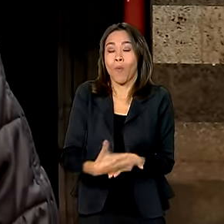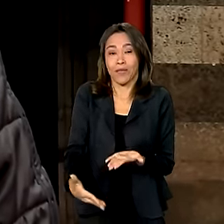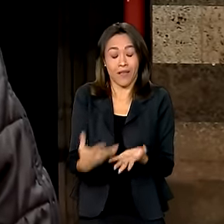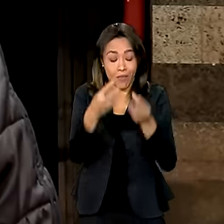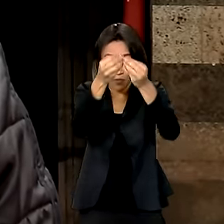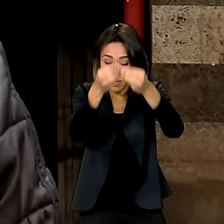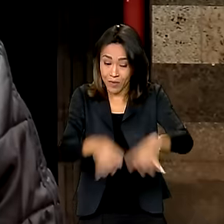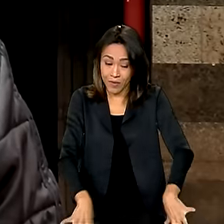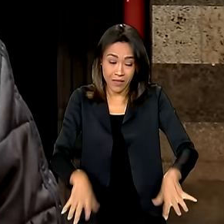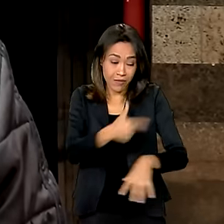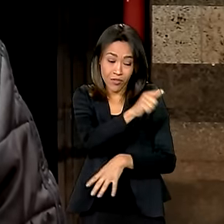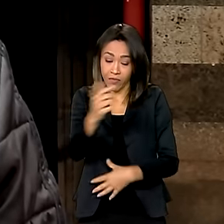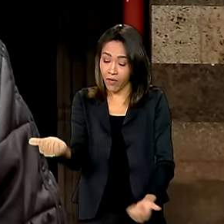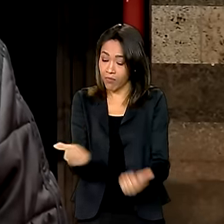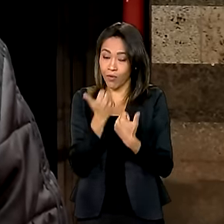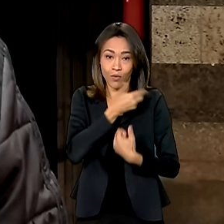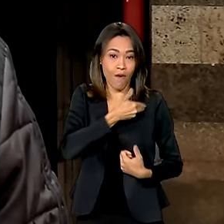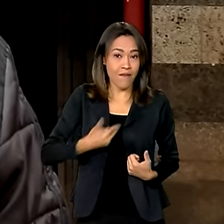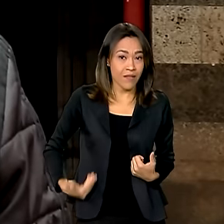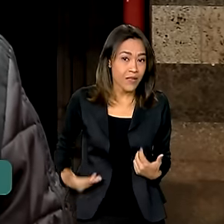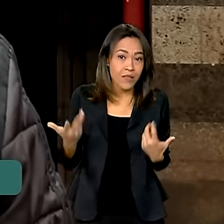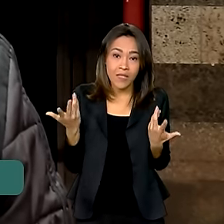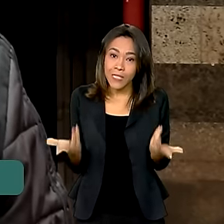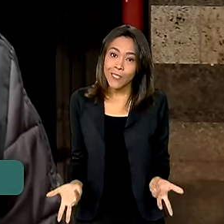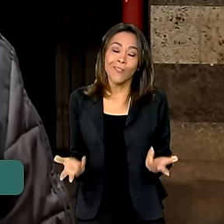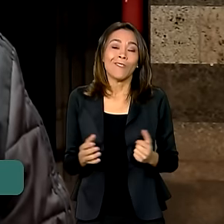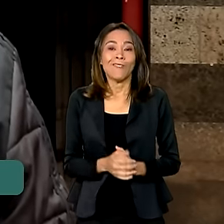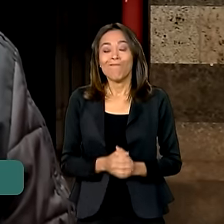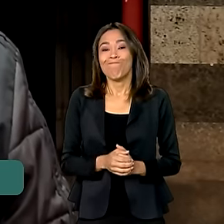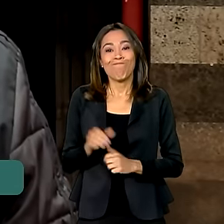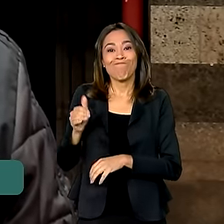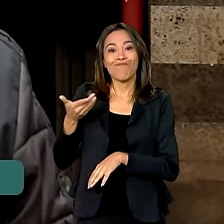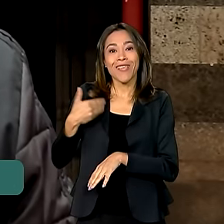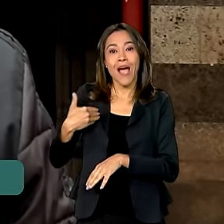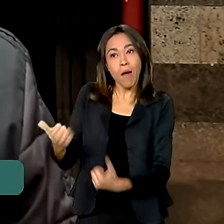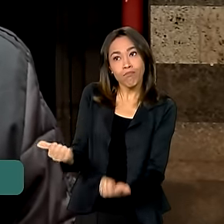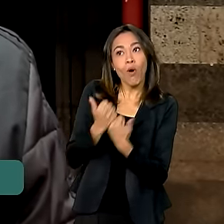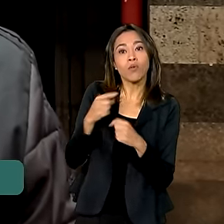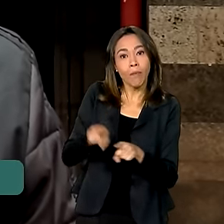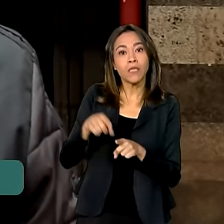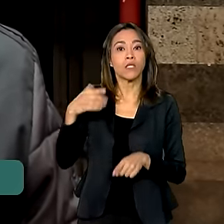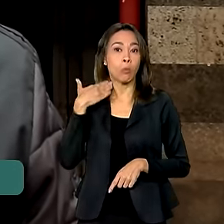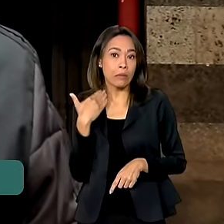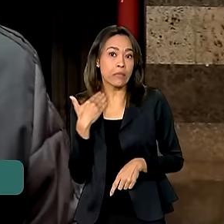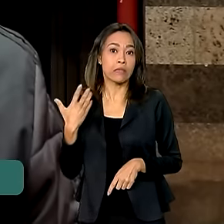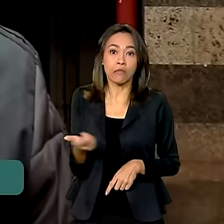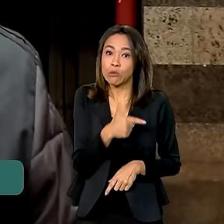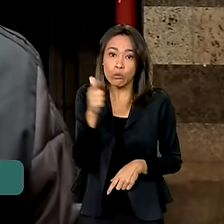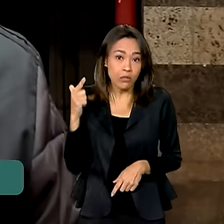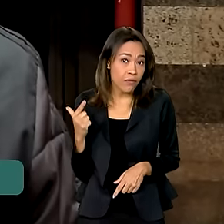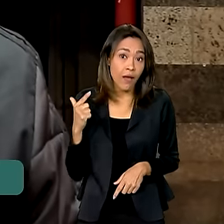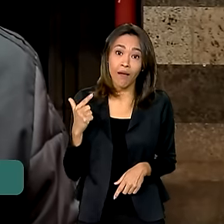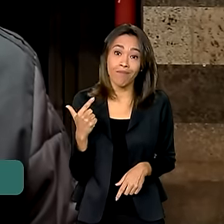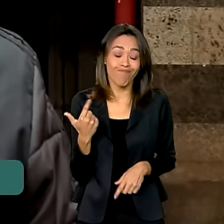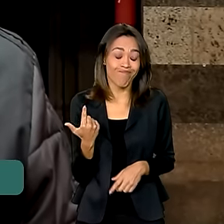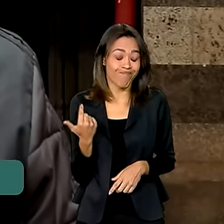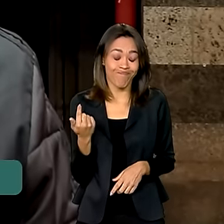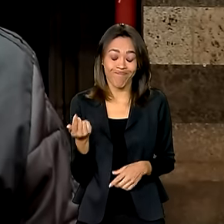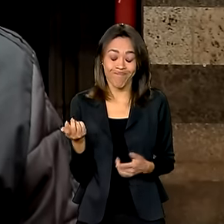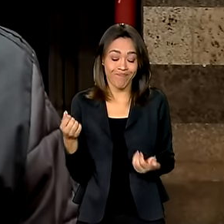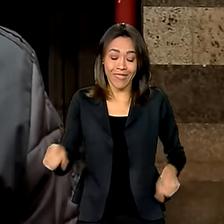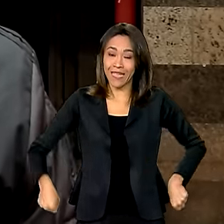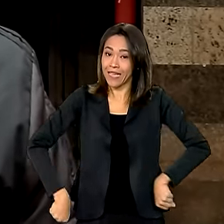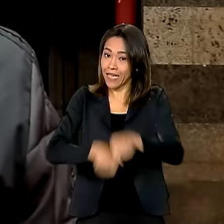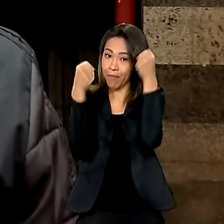Se não tiver apoio de governo, de iniciativa, de bancos, eu não sei como. Mas se não tiver esse apoio, a